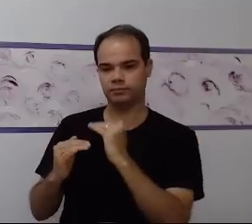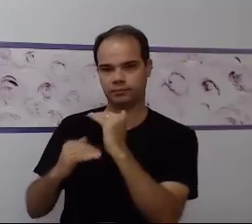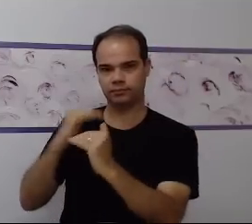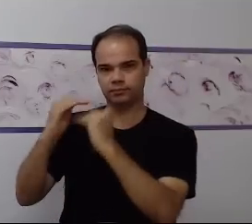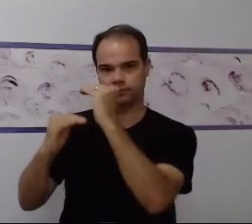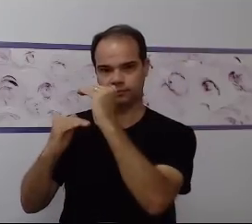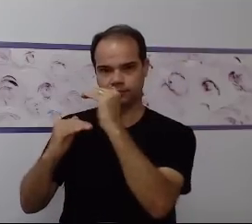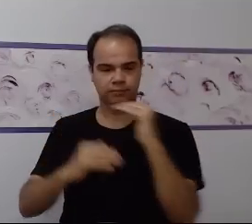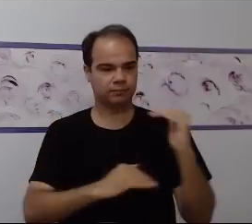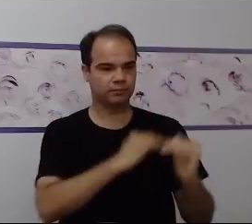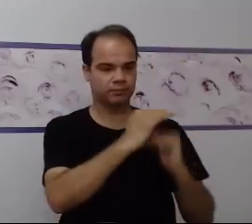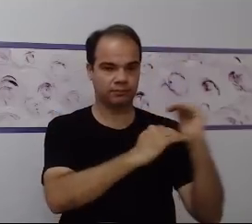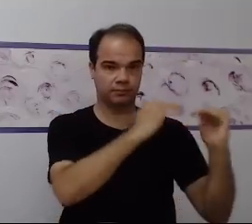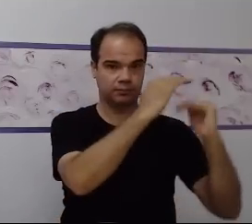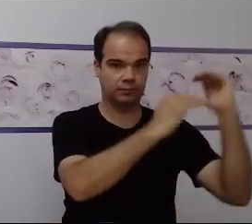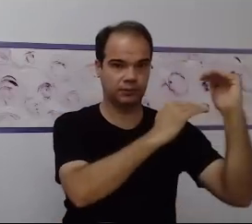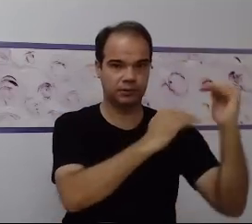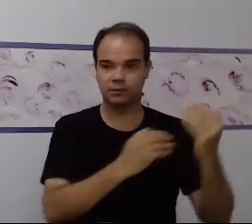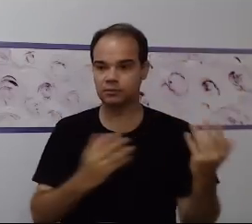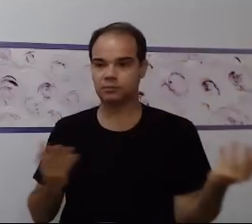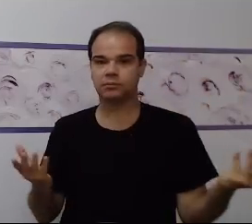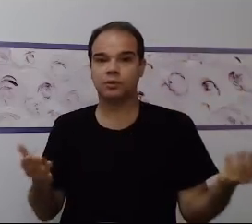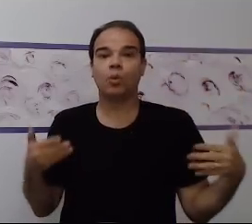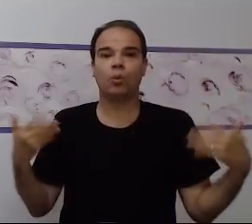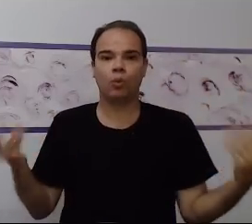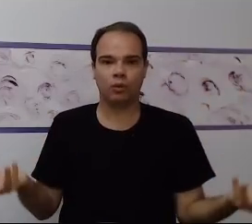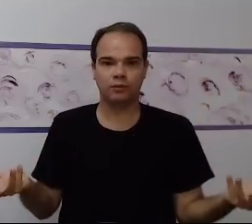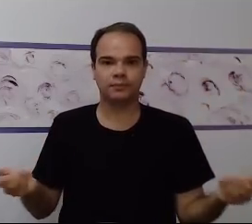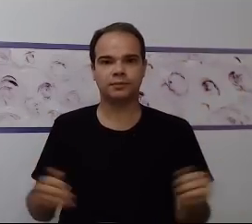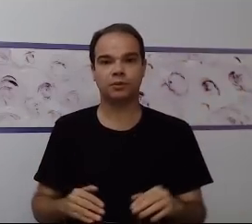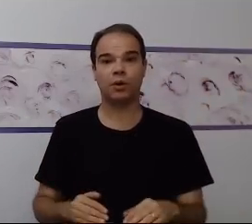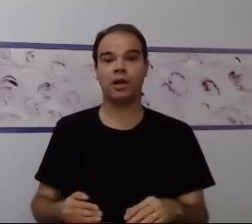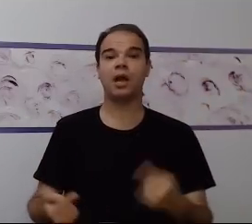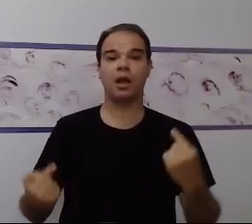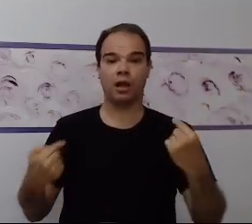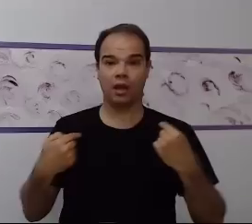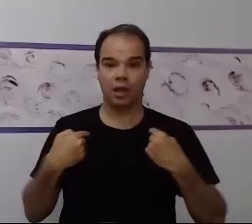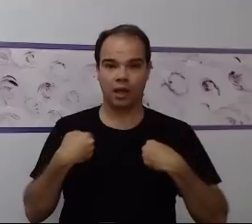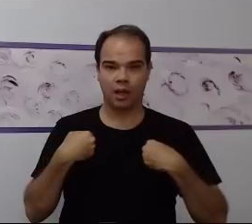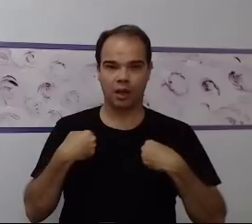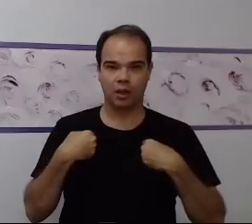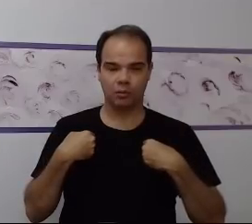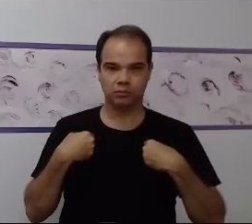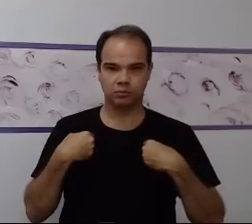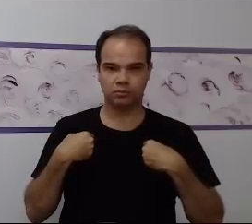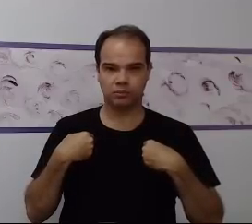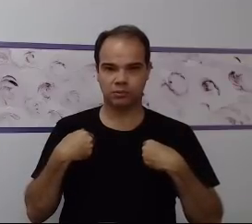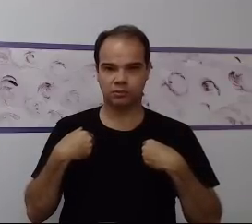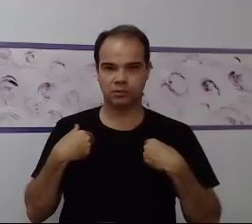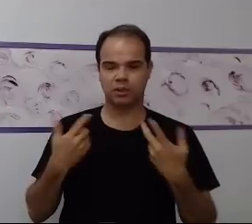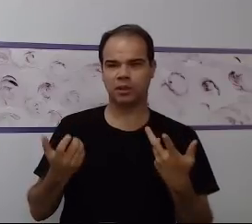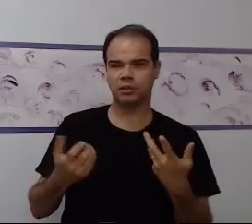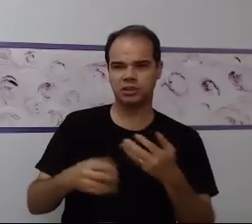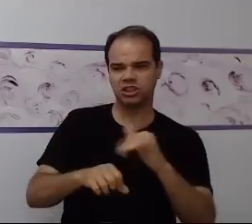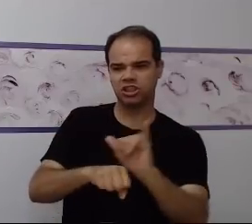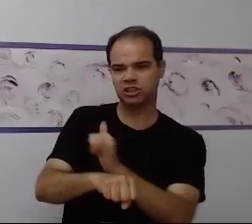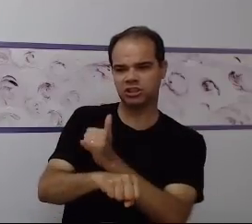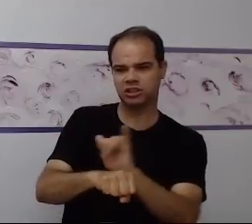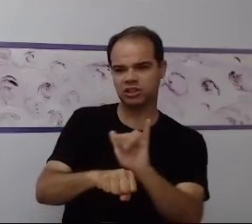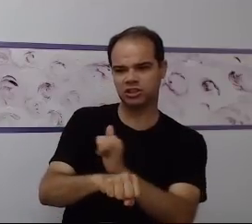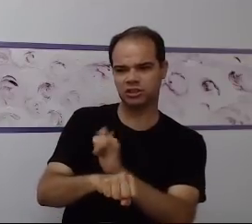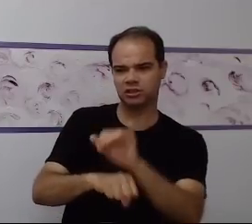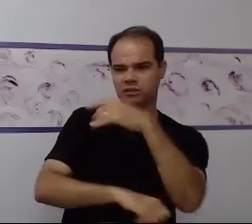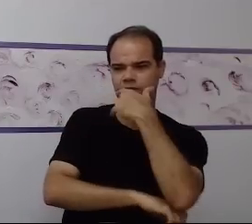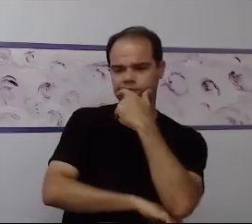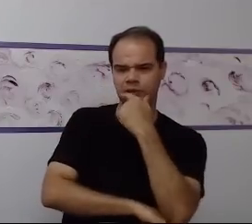Então, a partir desse momento, eu começo a pensar que tipo de recurso eu posso estar usando para colocar o